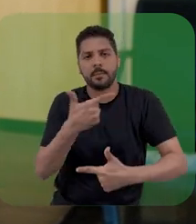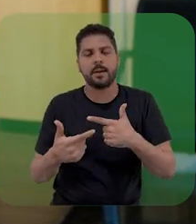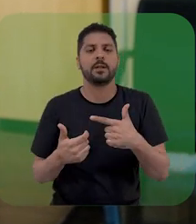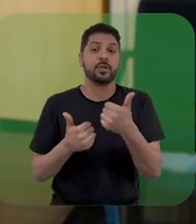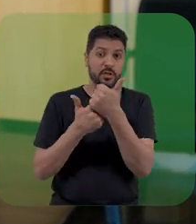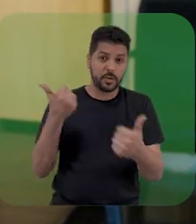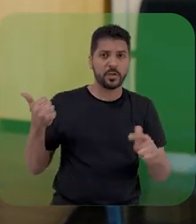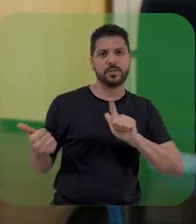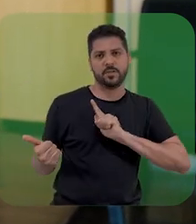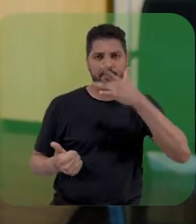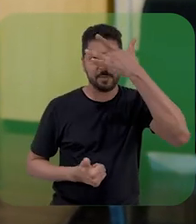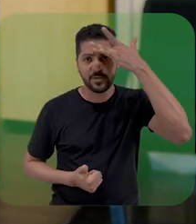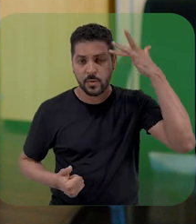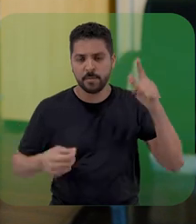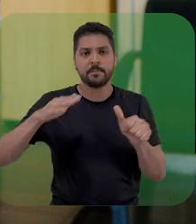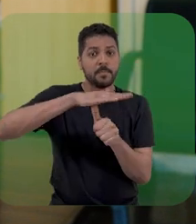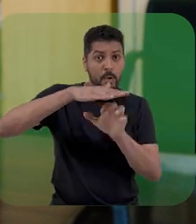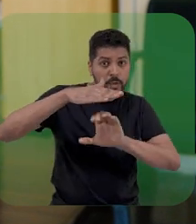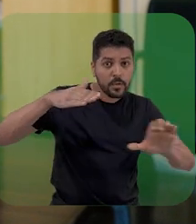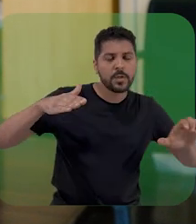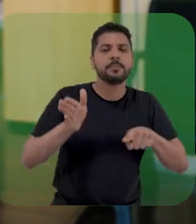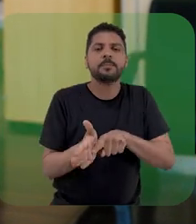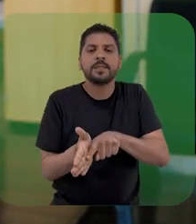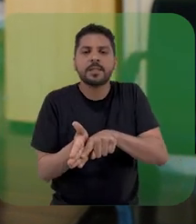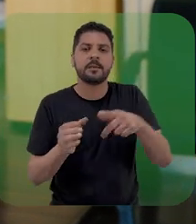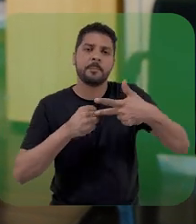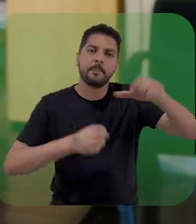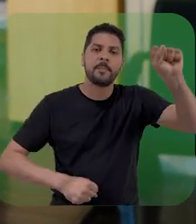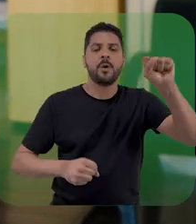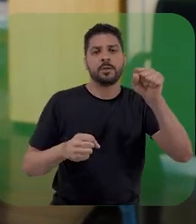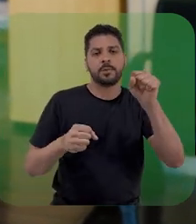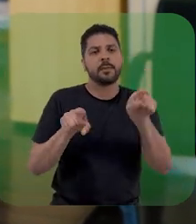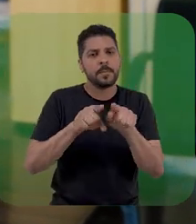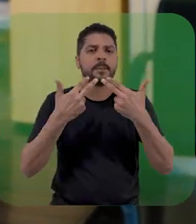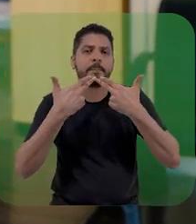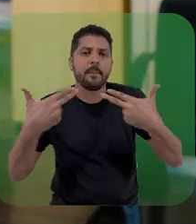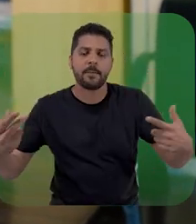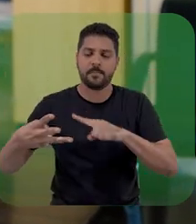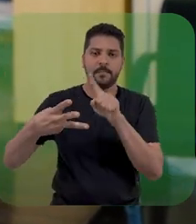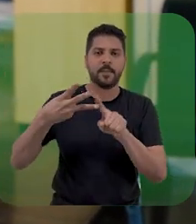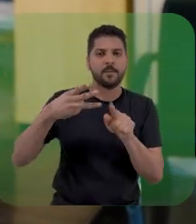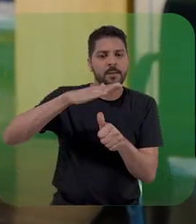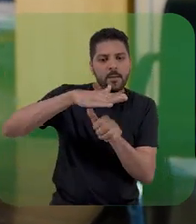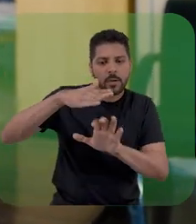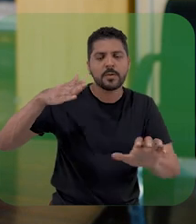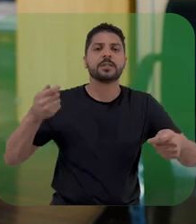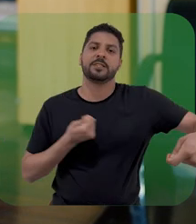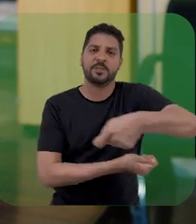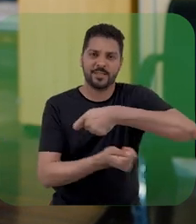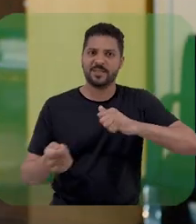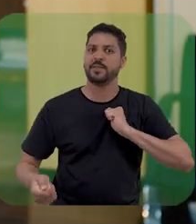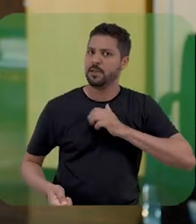das equipes da Diretoria de Gestão de Pessoas, da Proreitoria de Pesquisa Pós-Graduação e Inovação e da Proreitoria de